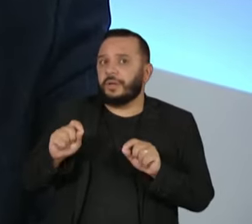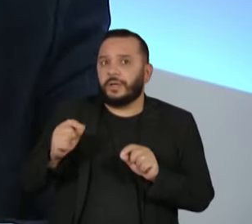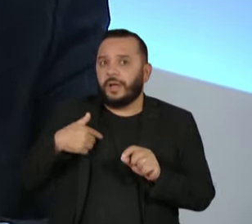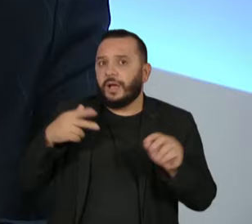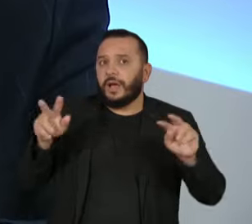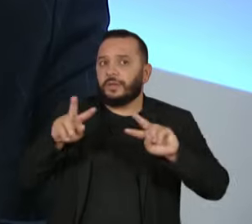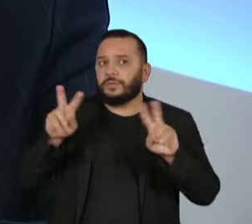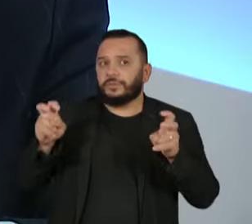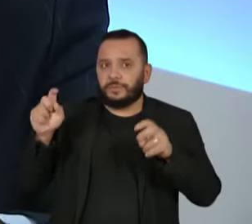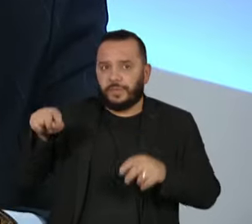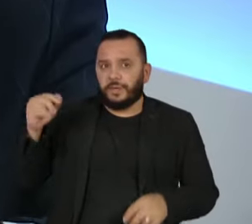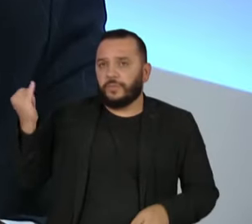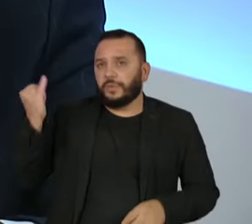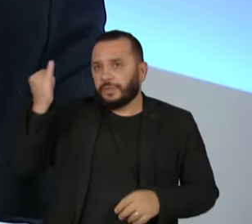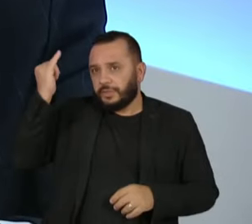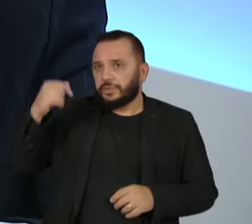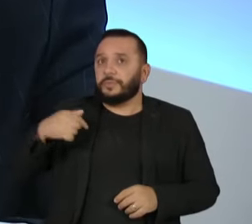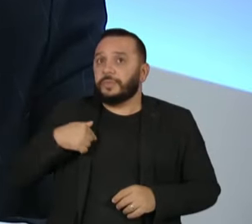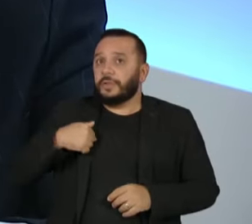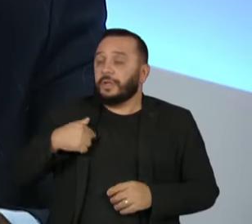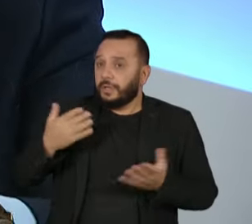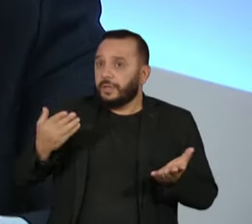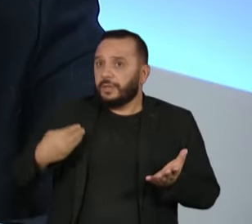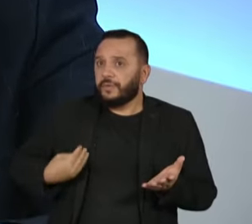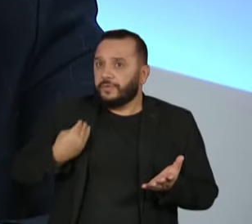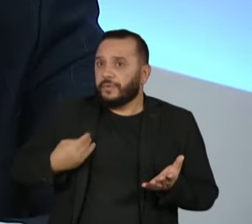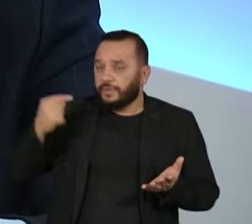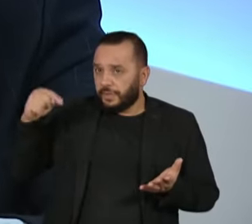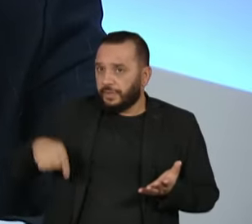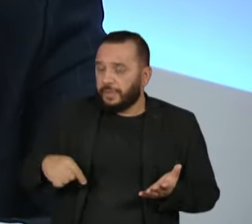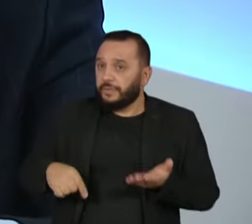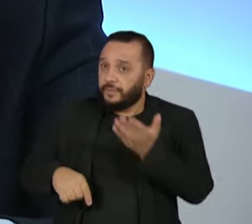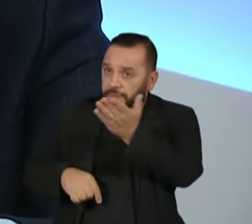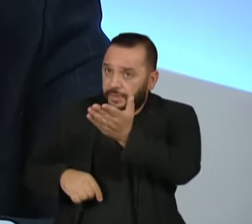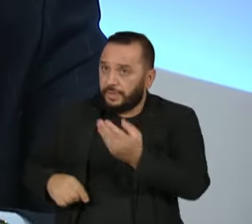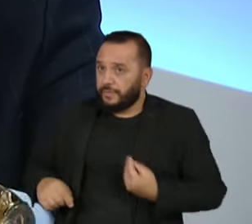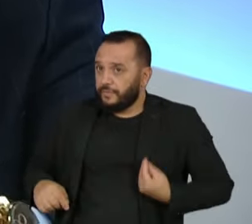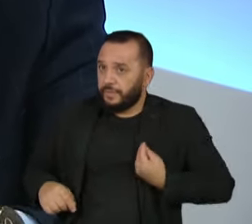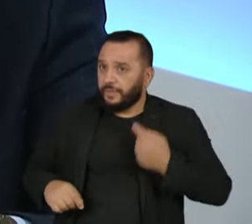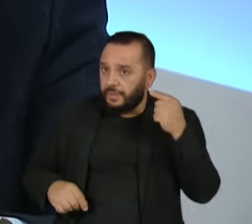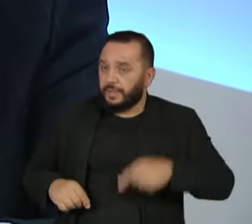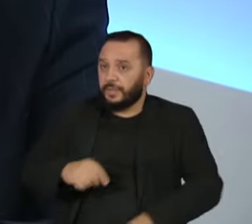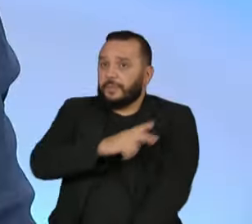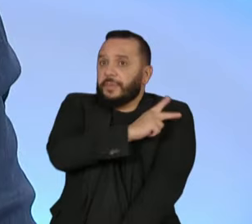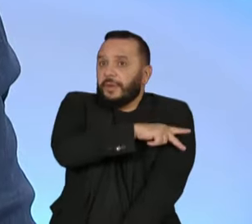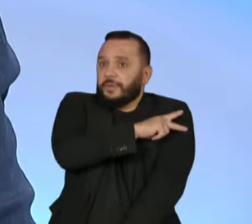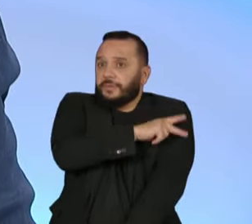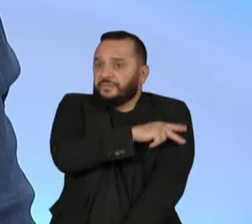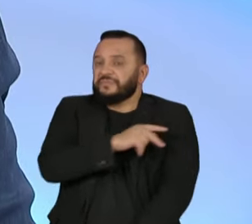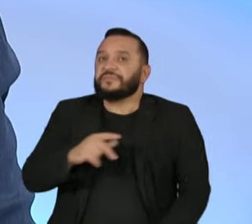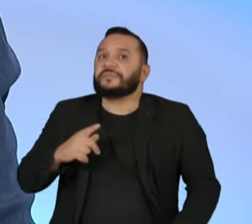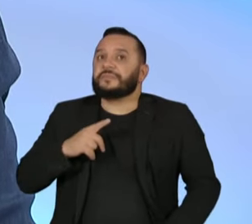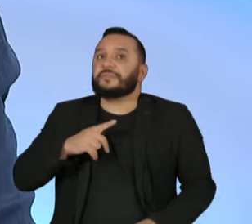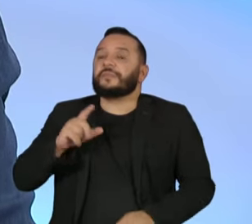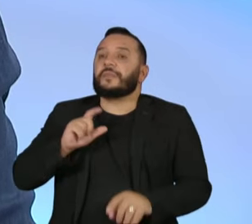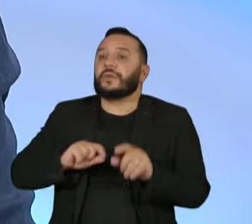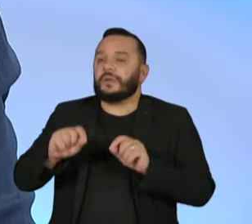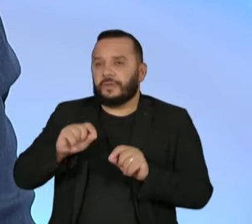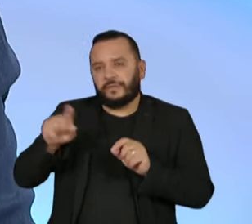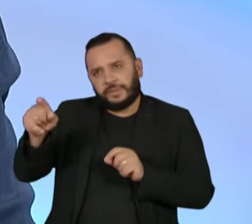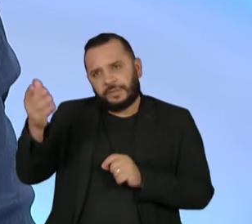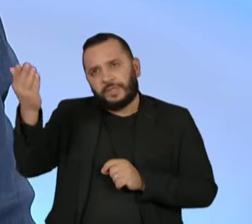inevitável, inclusive pelo fato de que eu estou aqui, e o senhor está aqui, somos piauienses, diante de uma circunstância. O senhor é,